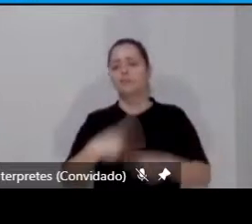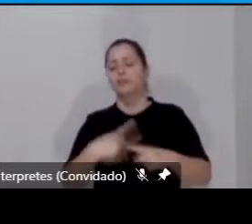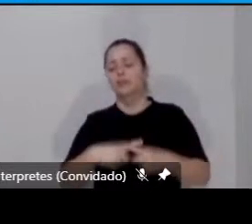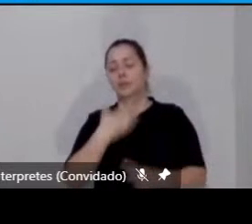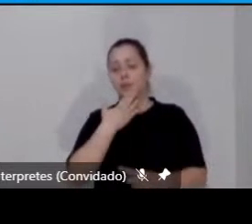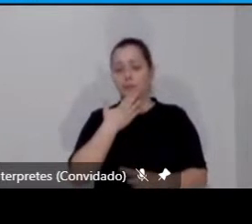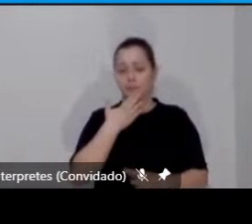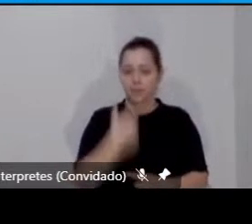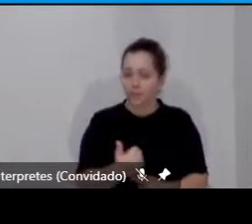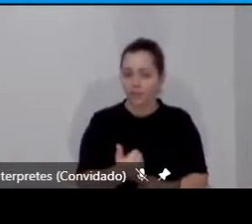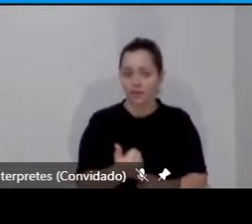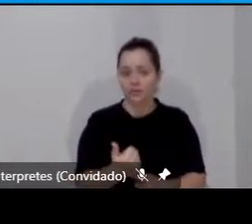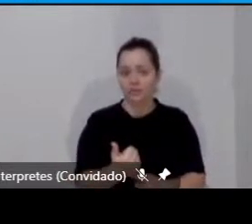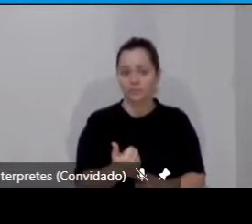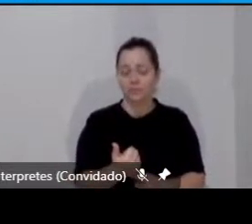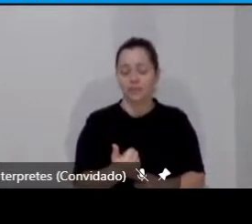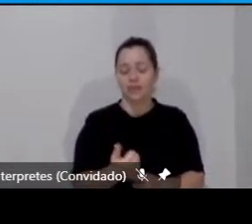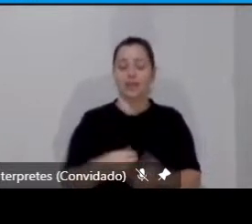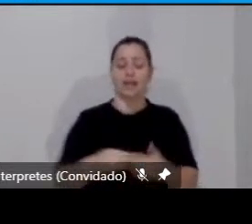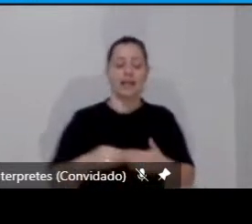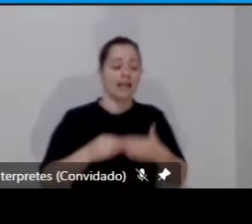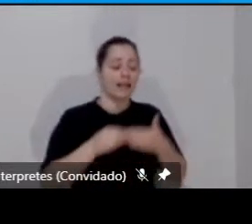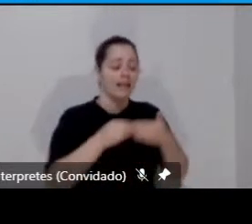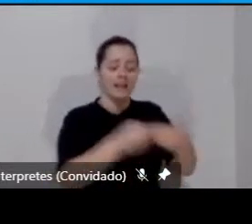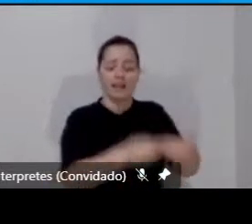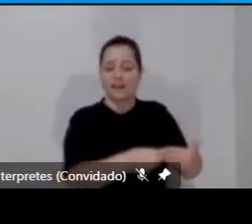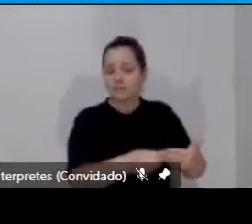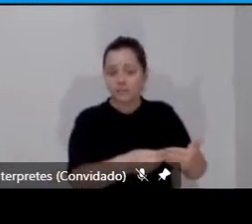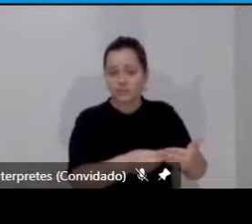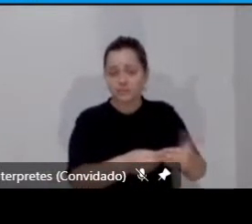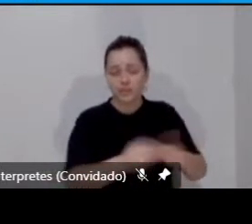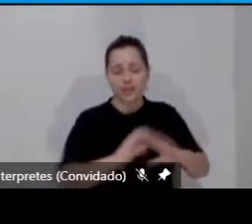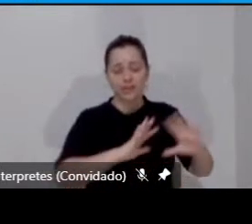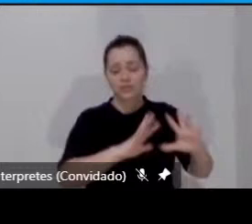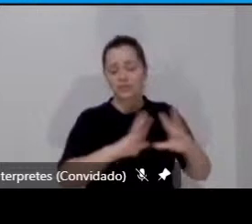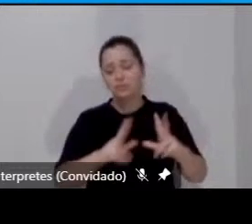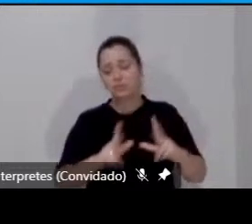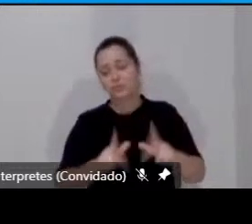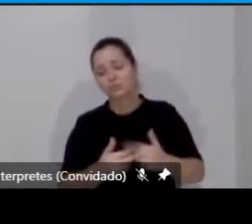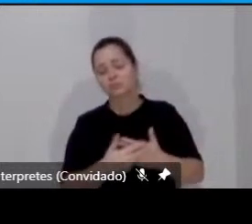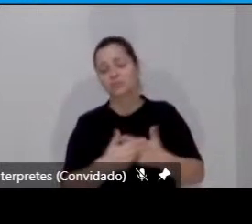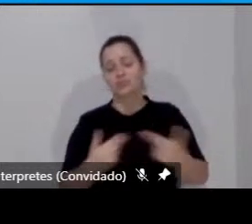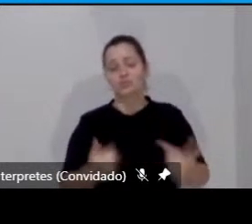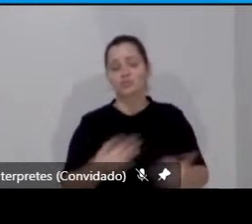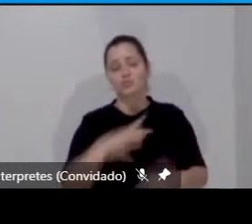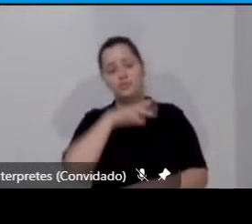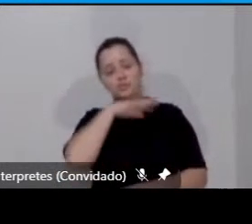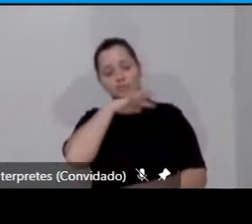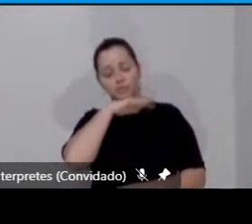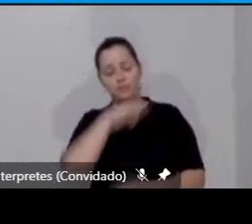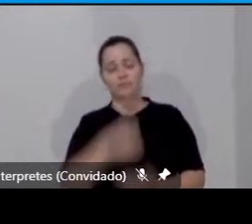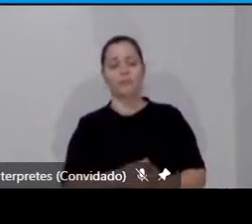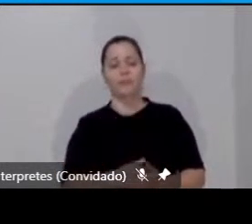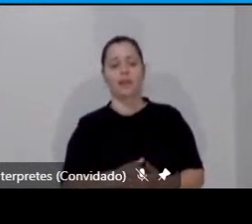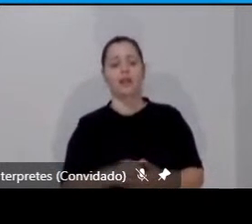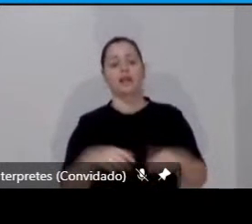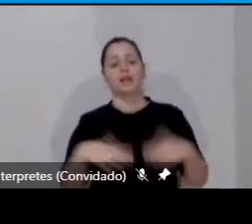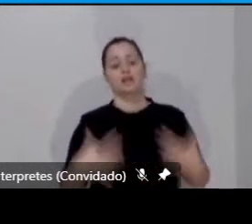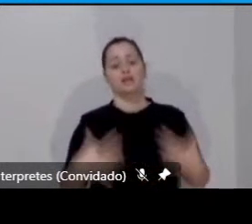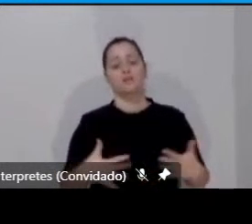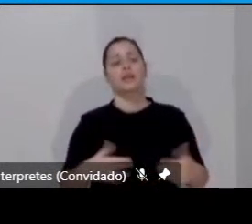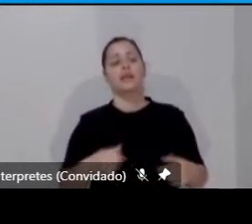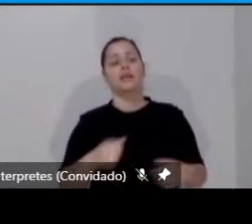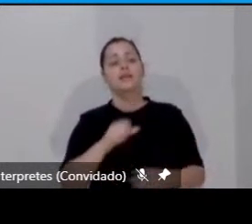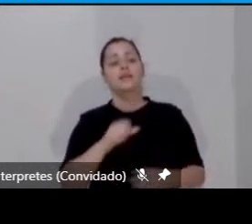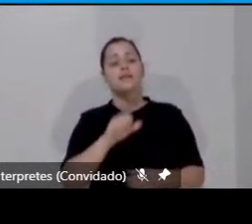através do carro, leva, sem dúvida, alguns impasses. O impasse físico, chega uma hora que não